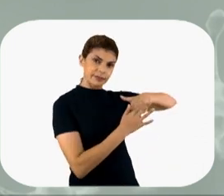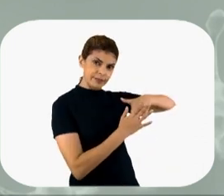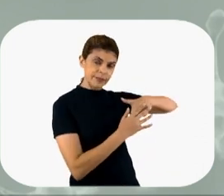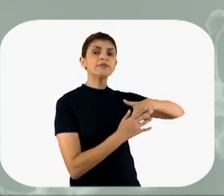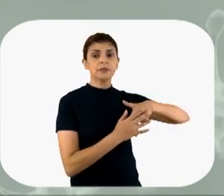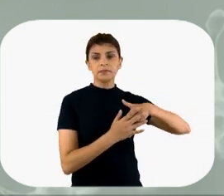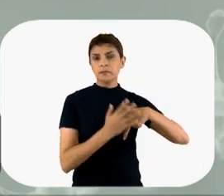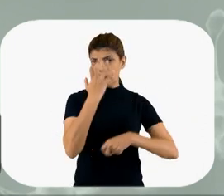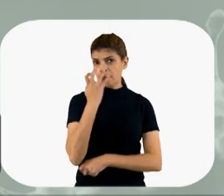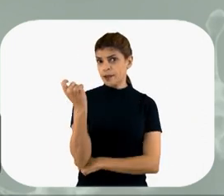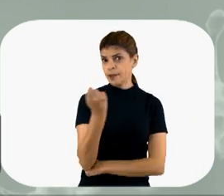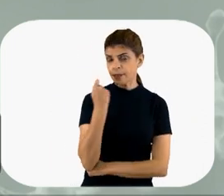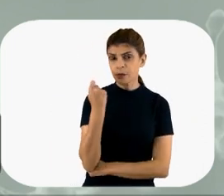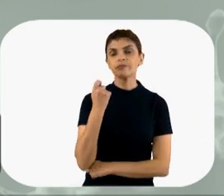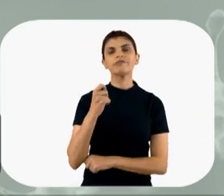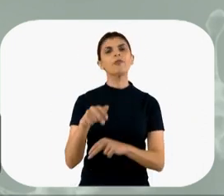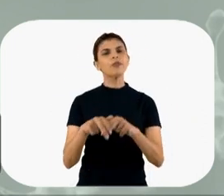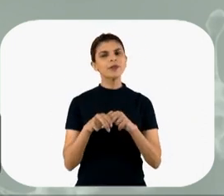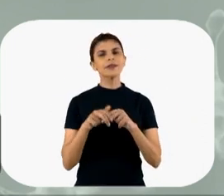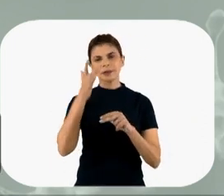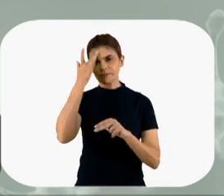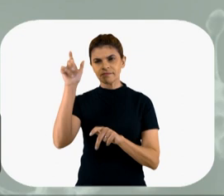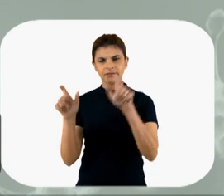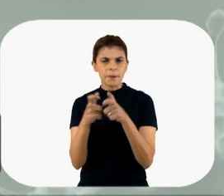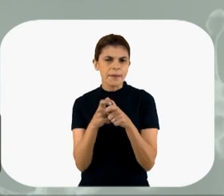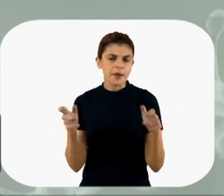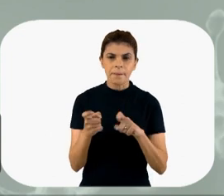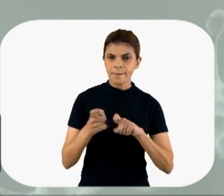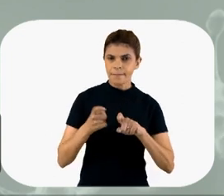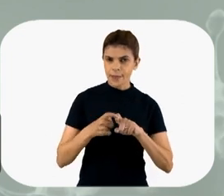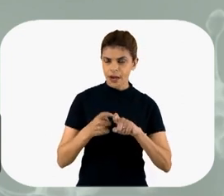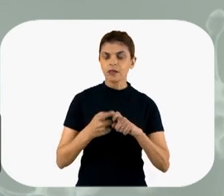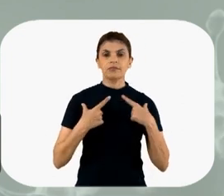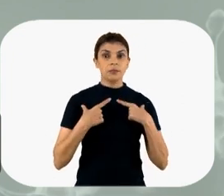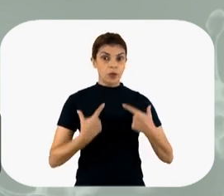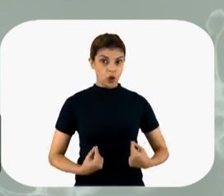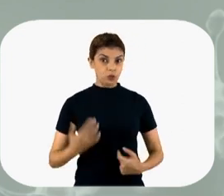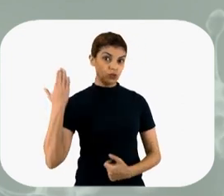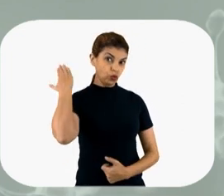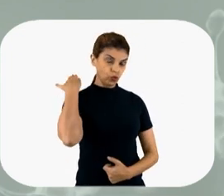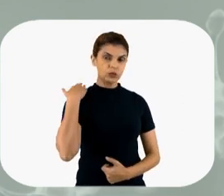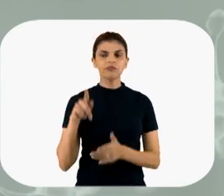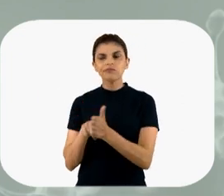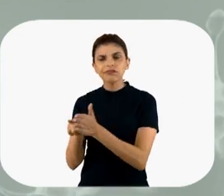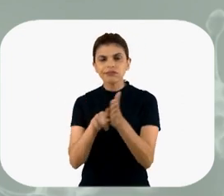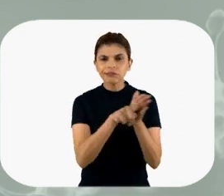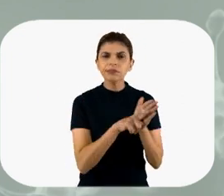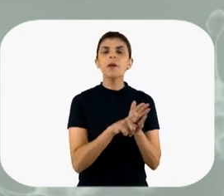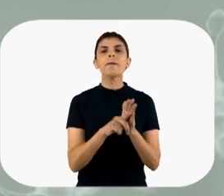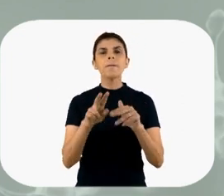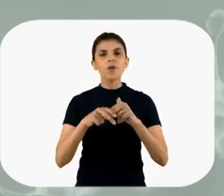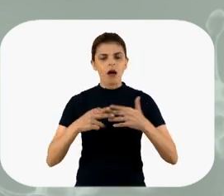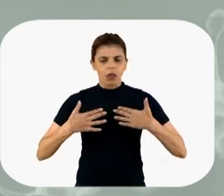neumapatas crônicos, e acho que é por isso que os pneus adotaram o uso da Ásitromicina nesses pacientes, como uma coisa meio